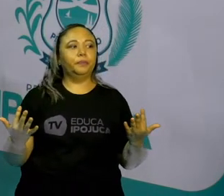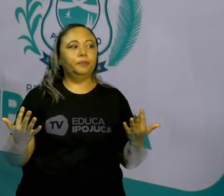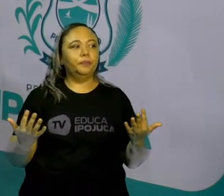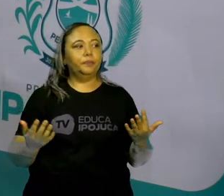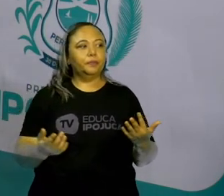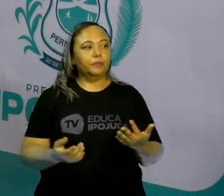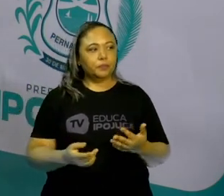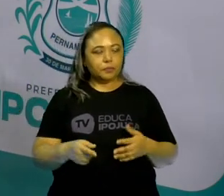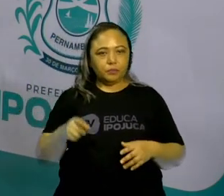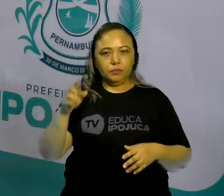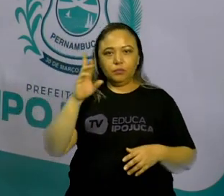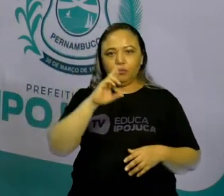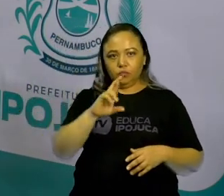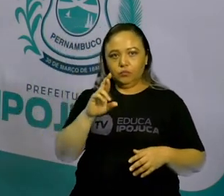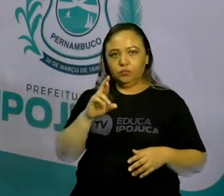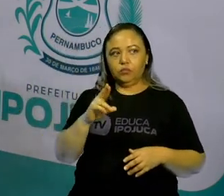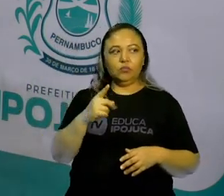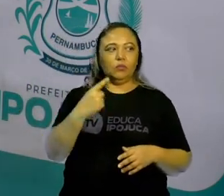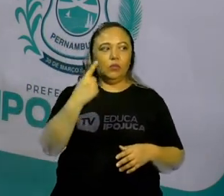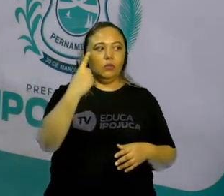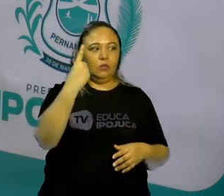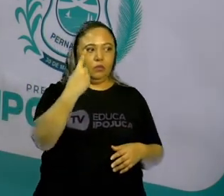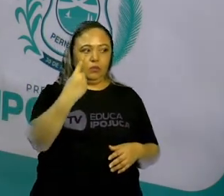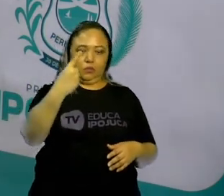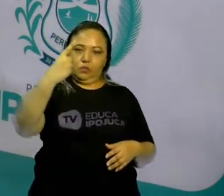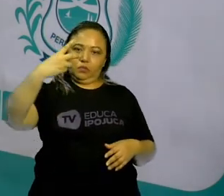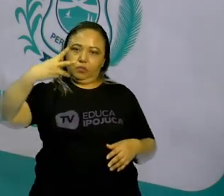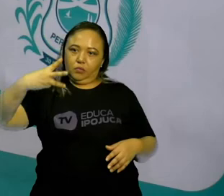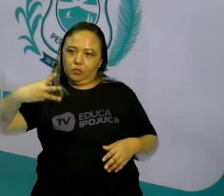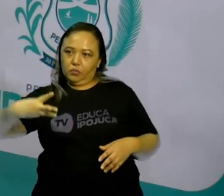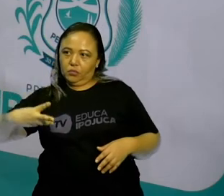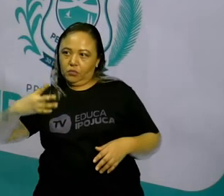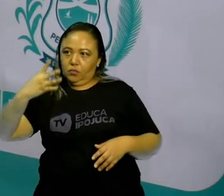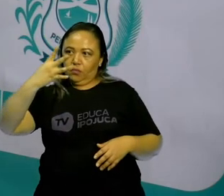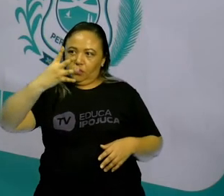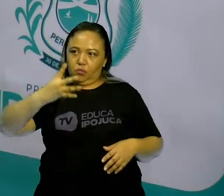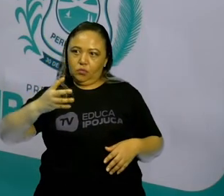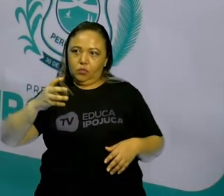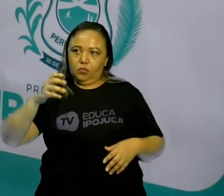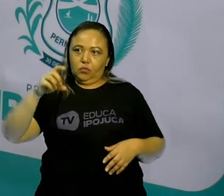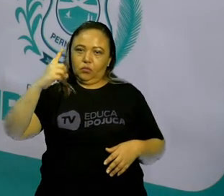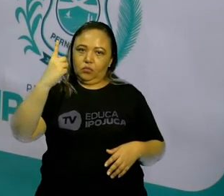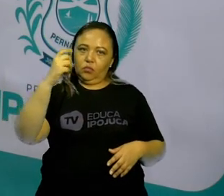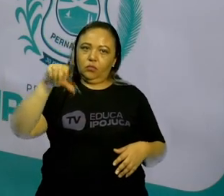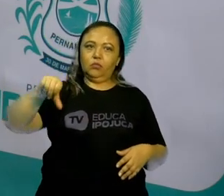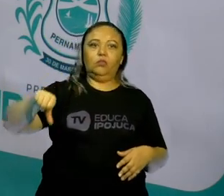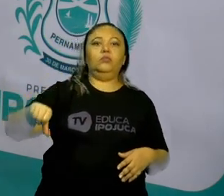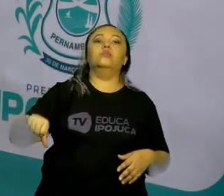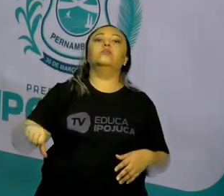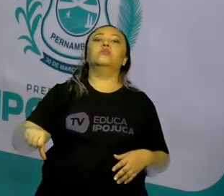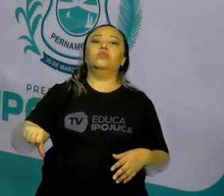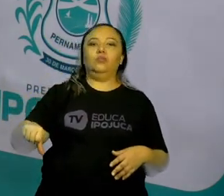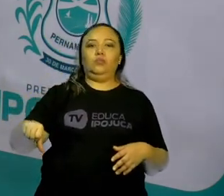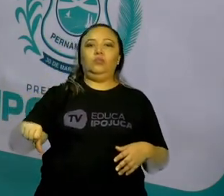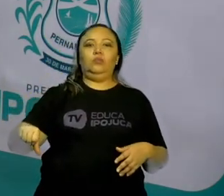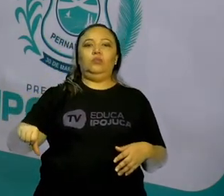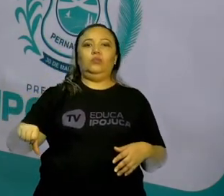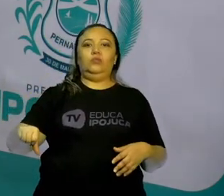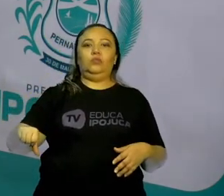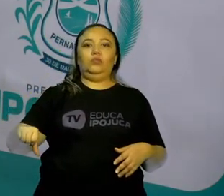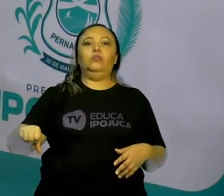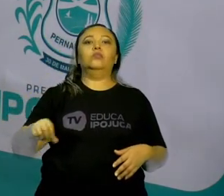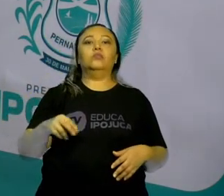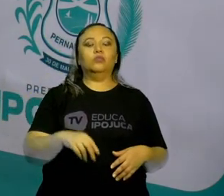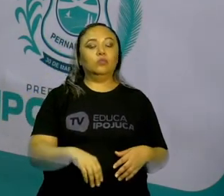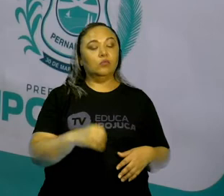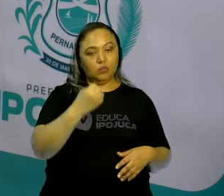Se você respondeu 13.419, está tudo certinho. Tá bom?